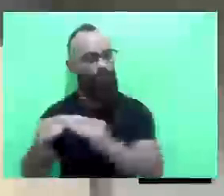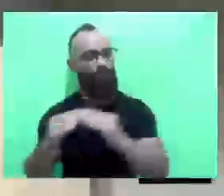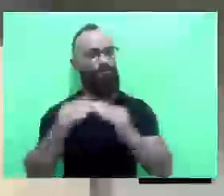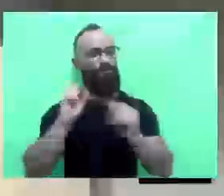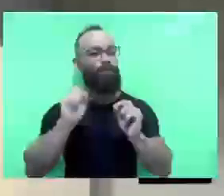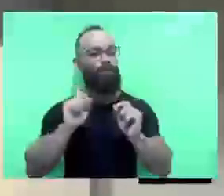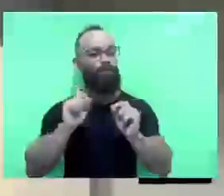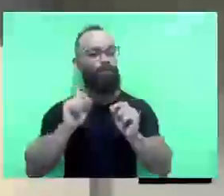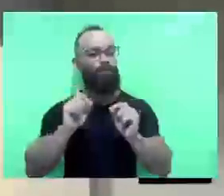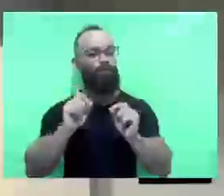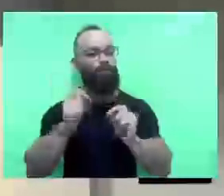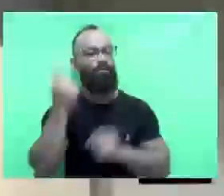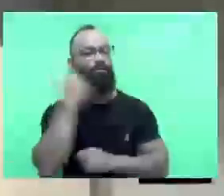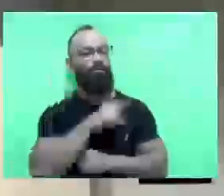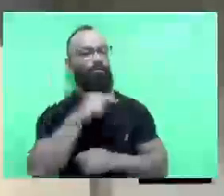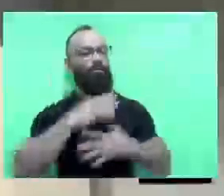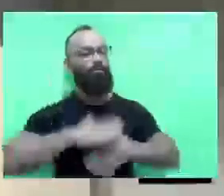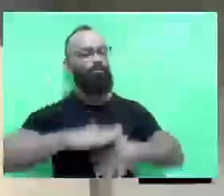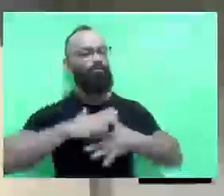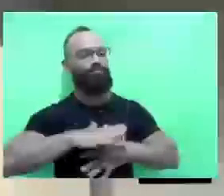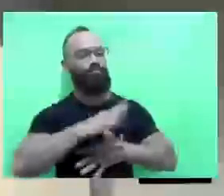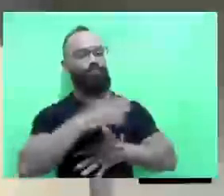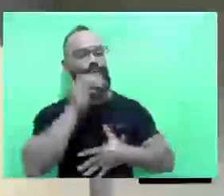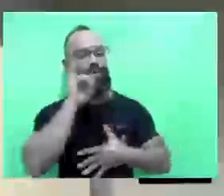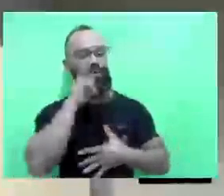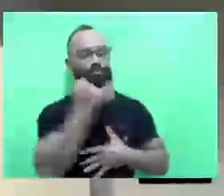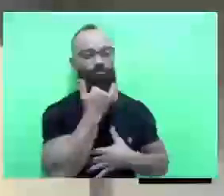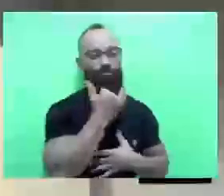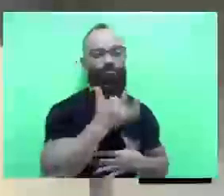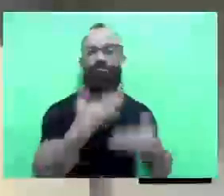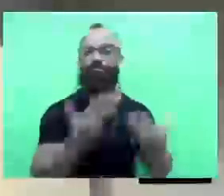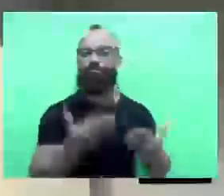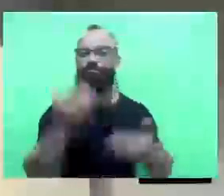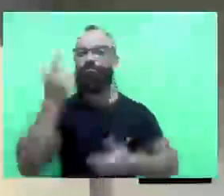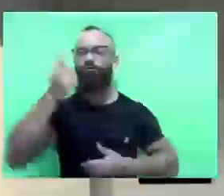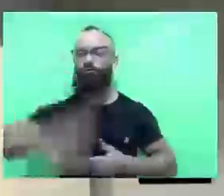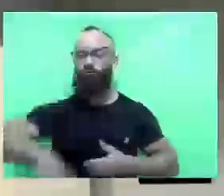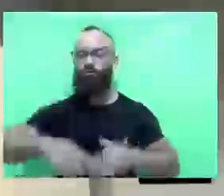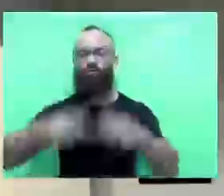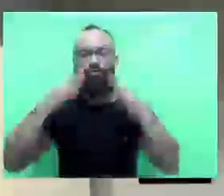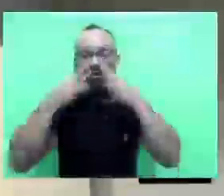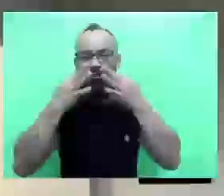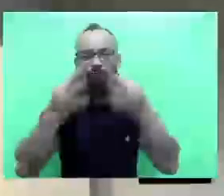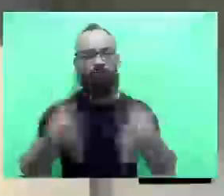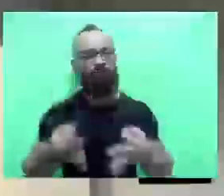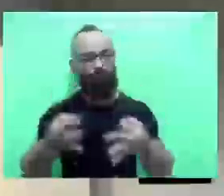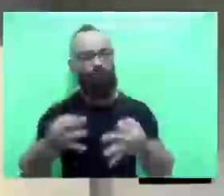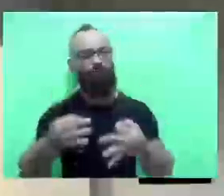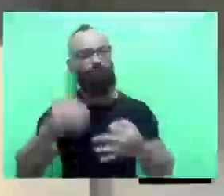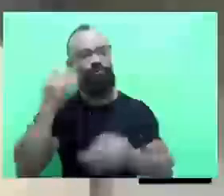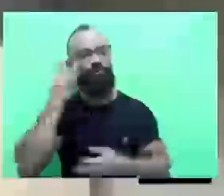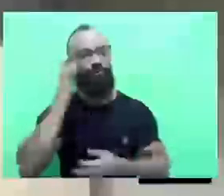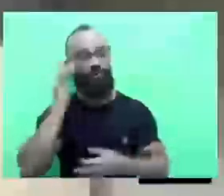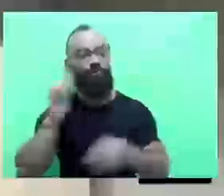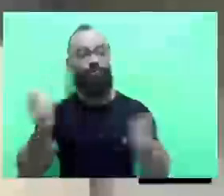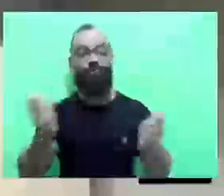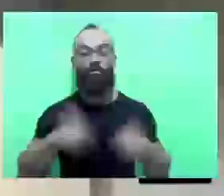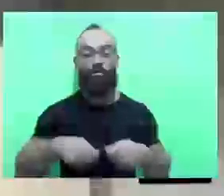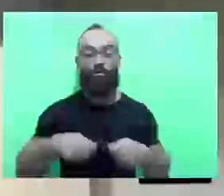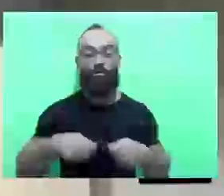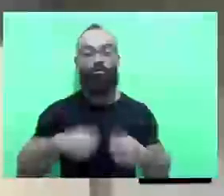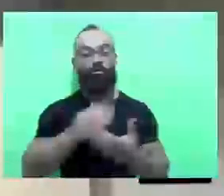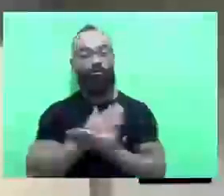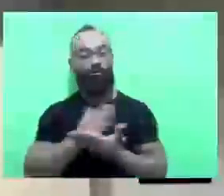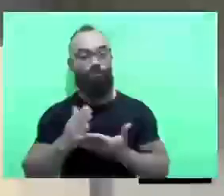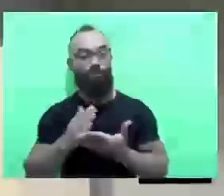daí eles vão ter essa justificativa. Então, mais uma vez, eu peço a atenção do Poder Executivo, até acho que poderia ser uma iniciativa